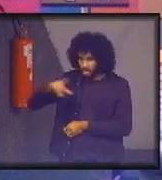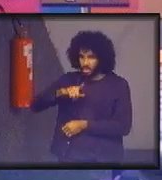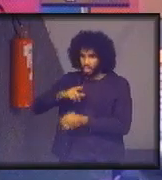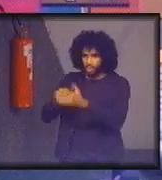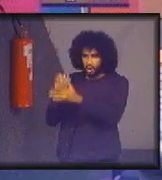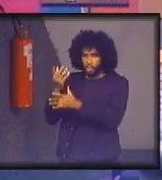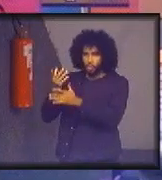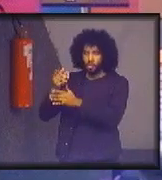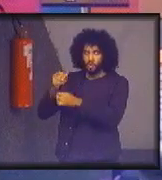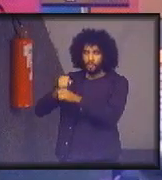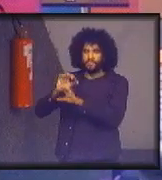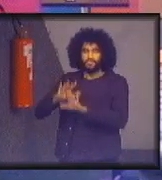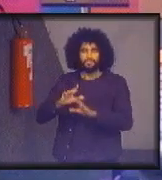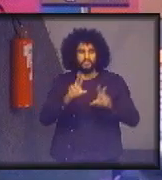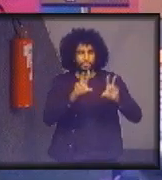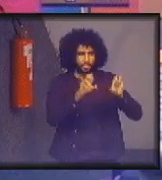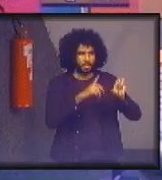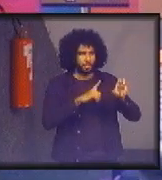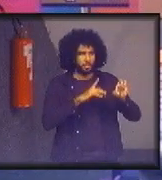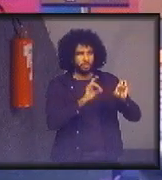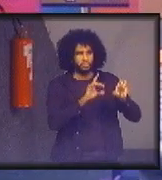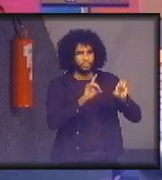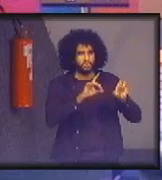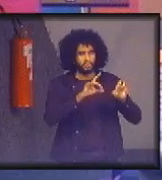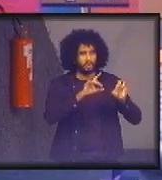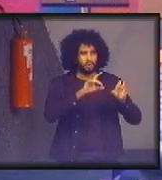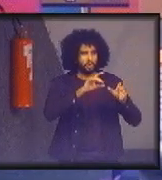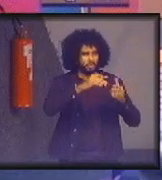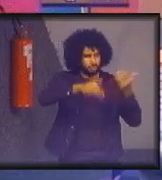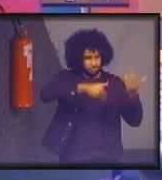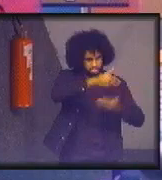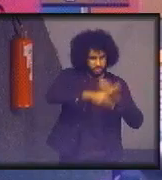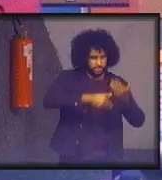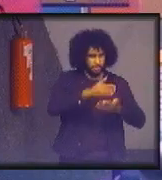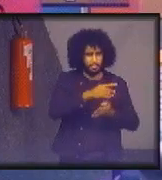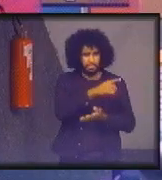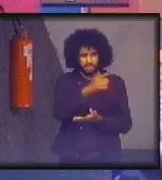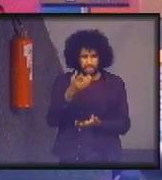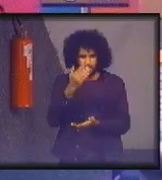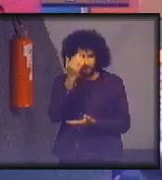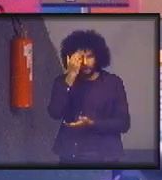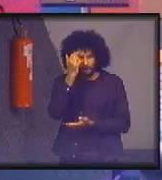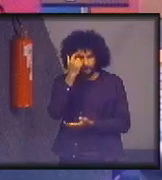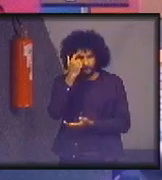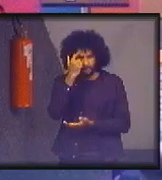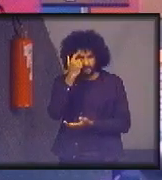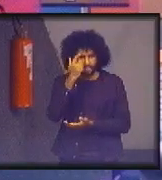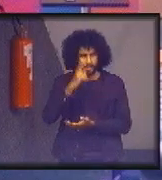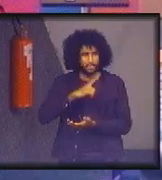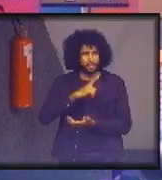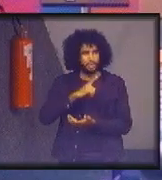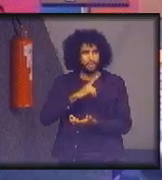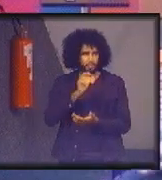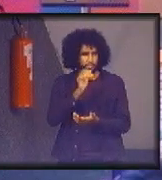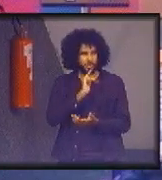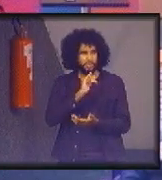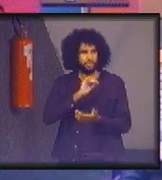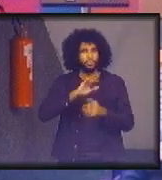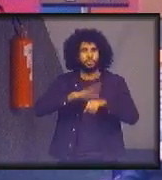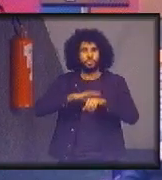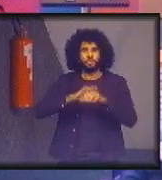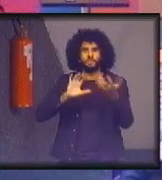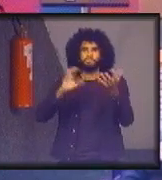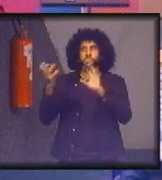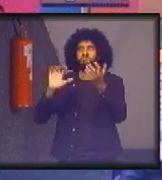o meu tema aqui é transdisciplinariedade. Quer dizer, vocês imaginem, eu tenho uma convenção do clima que discute